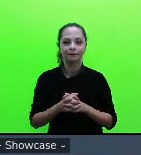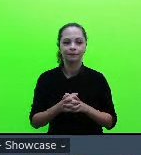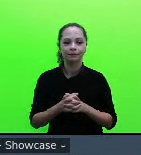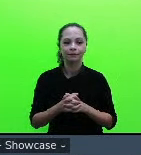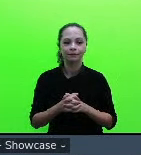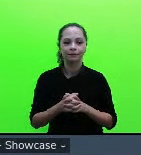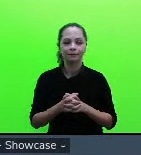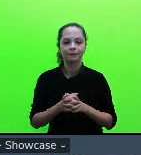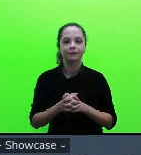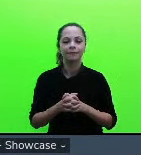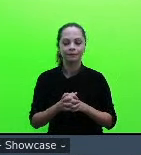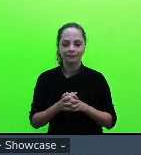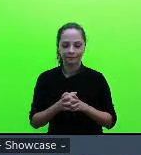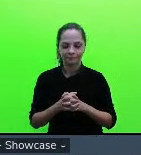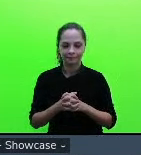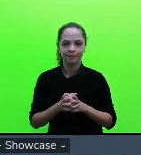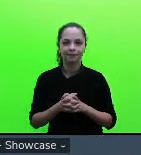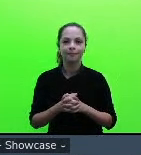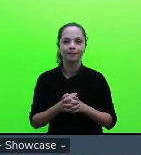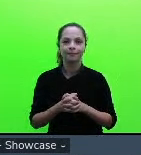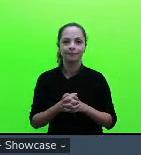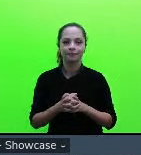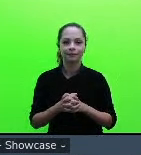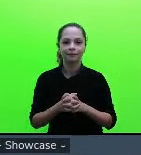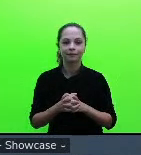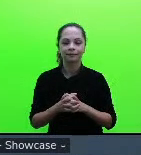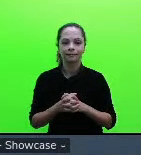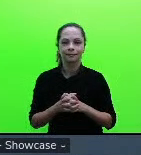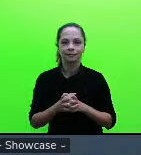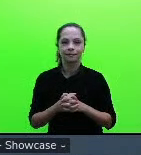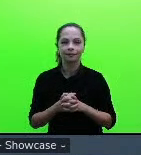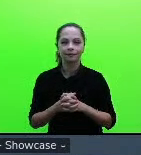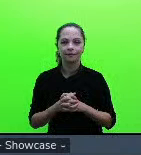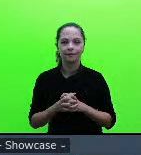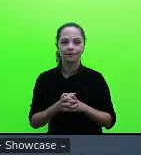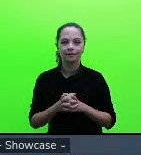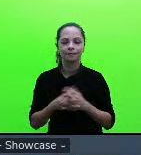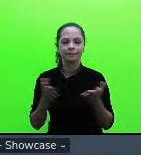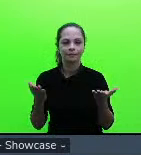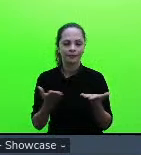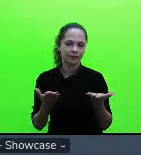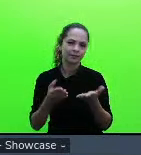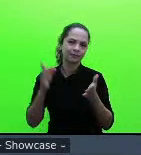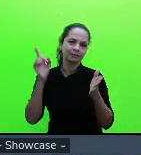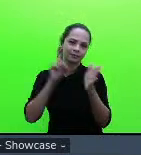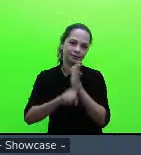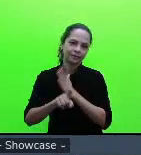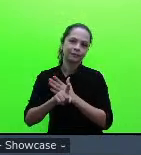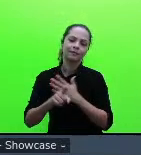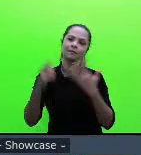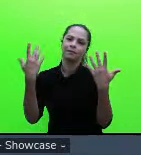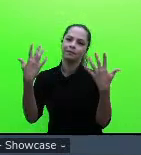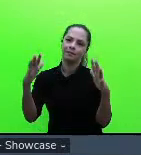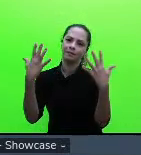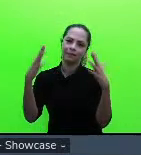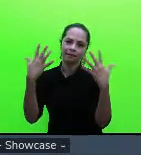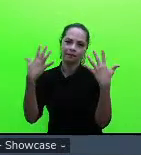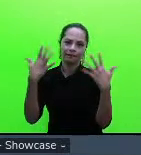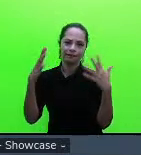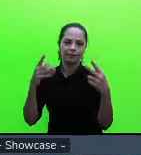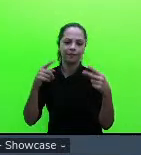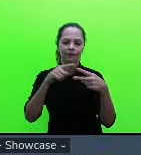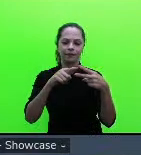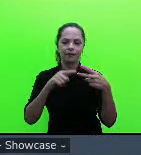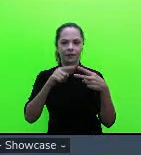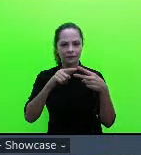pode ficar à vontade ok então vamos lá Mariana parabéns tivemos então dois trabalhos né